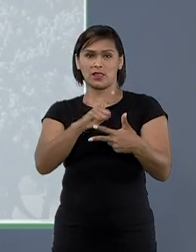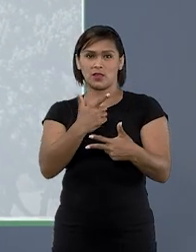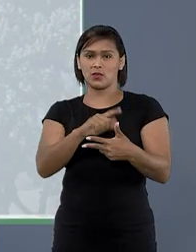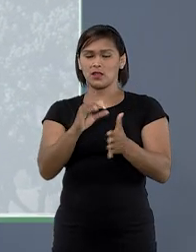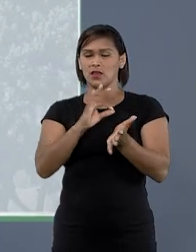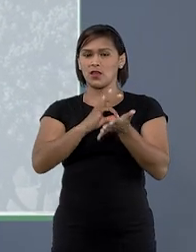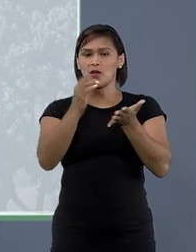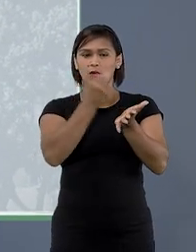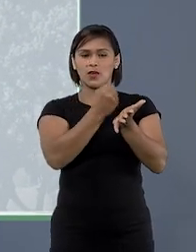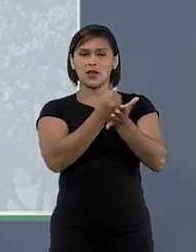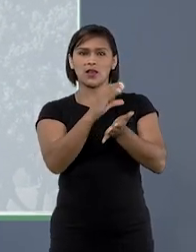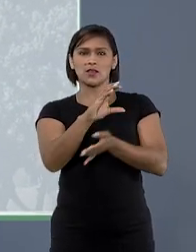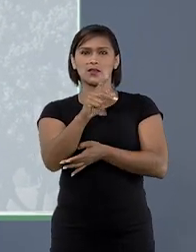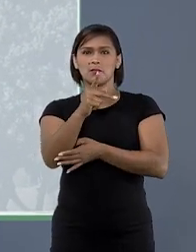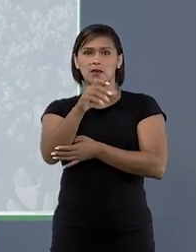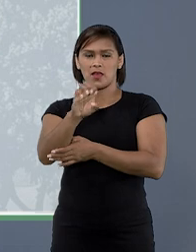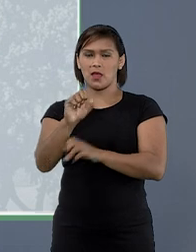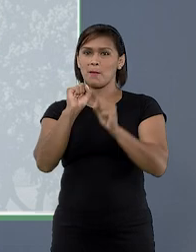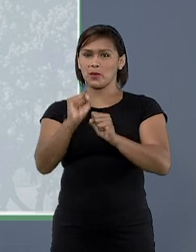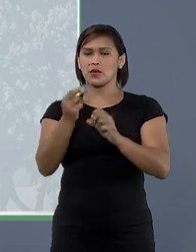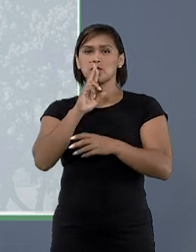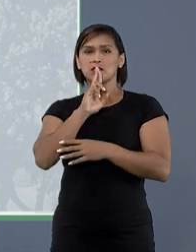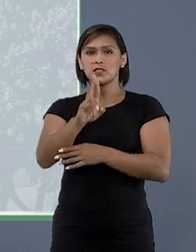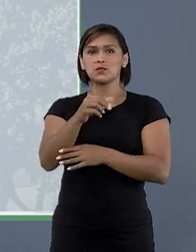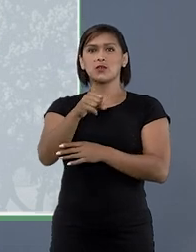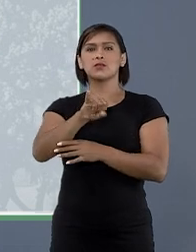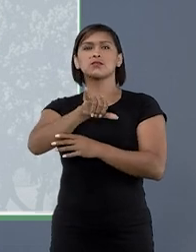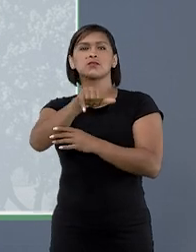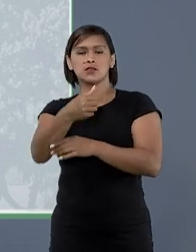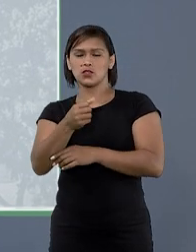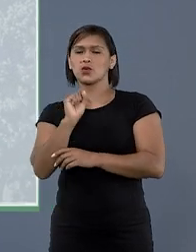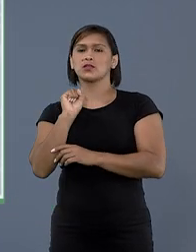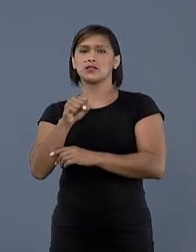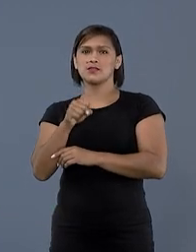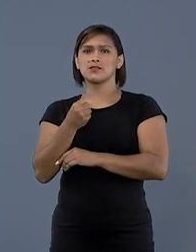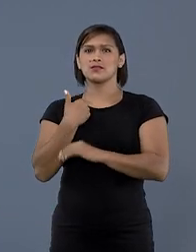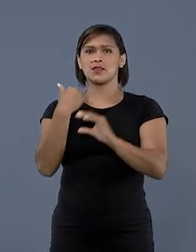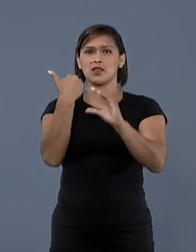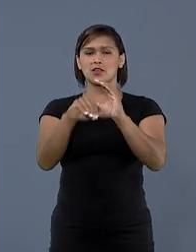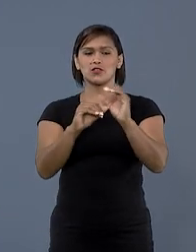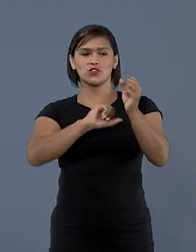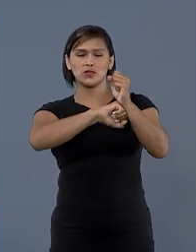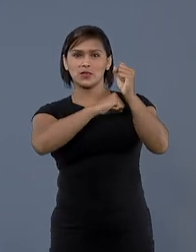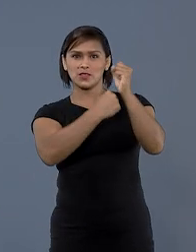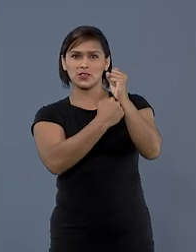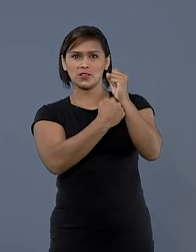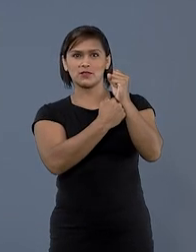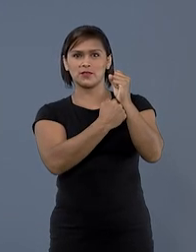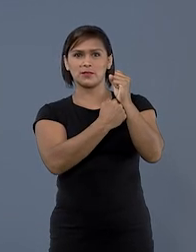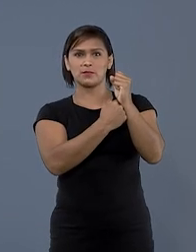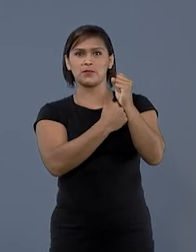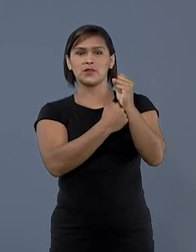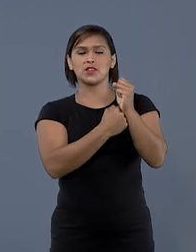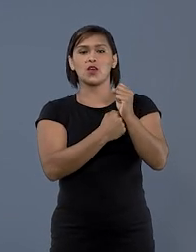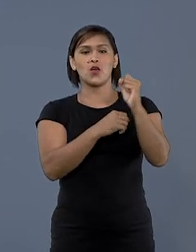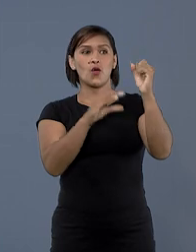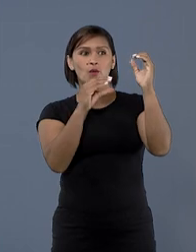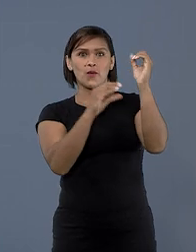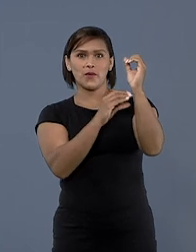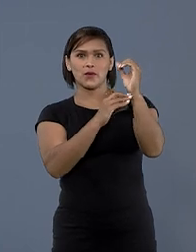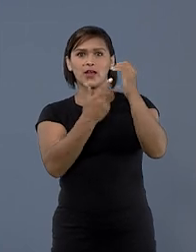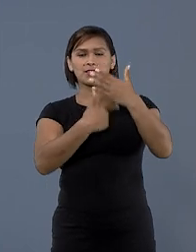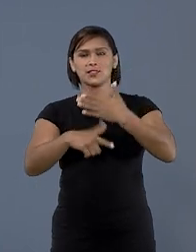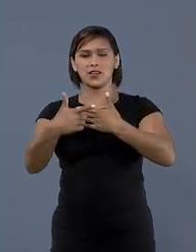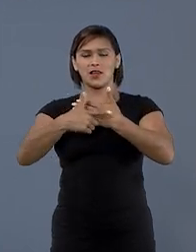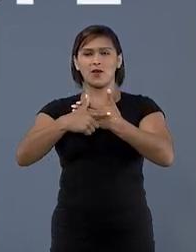ainda não possuem cadastro na CPE podem responder ao Superior Tribunal de Justiça por meio de uma chave de acesso. O código